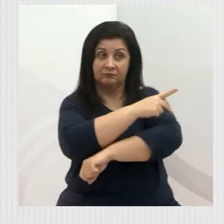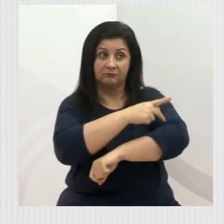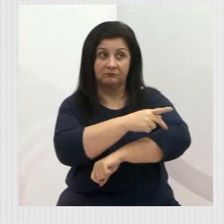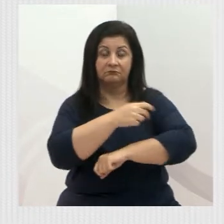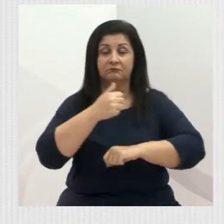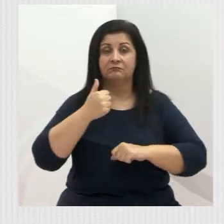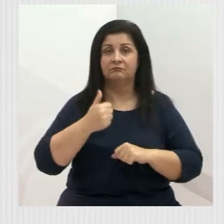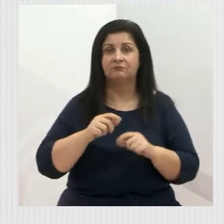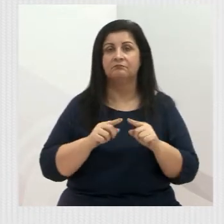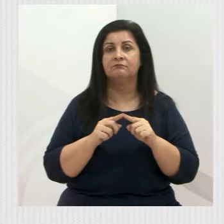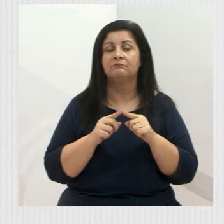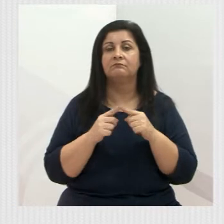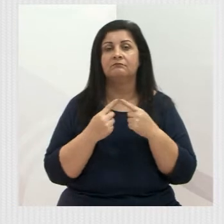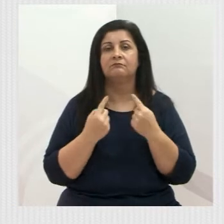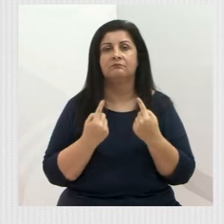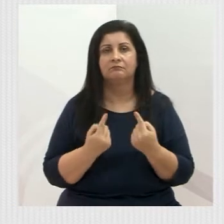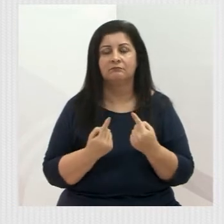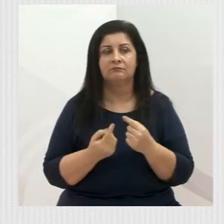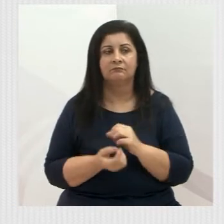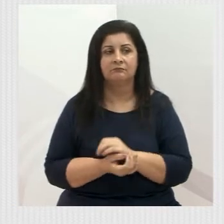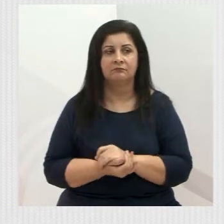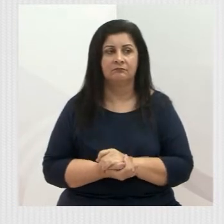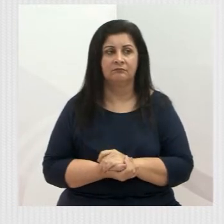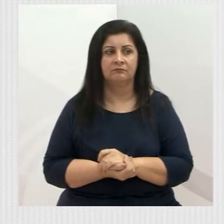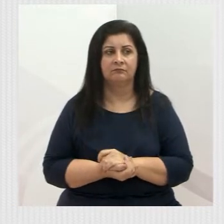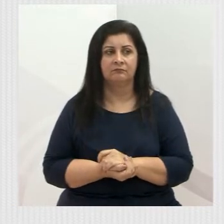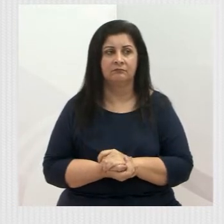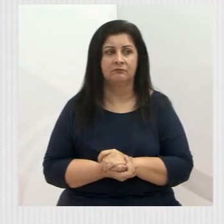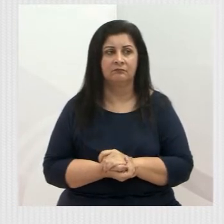Porém, pode passar o próximo.